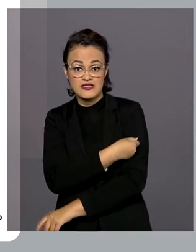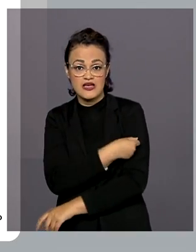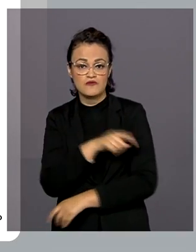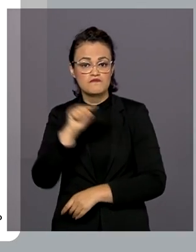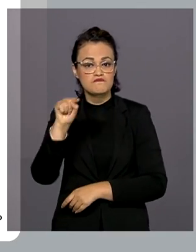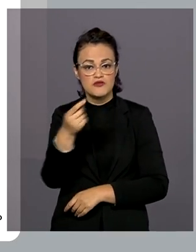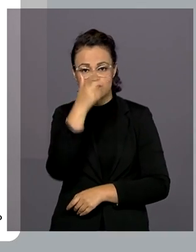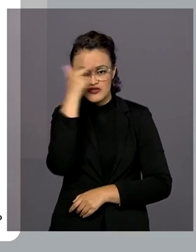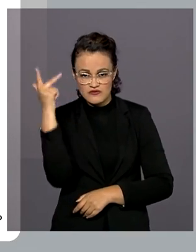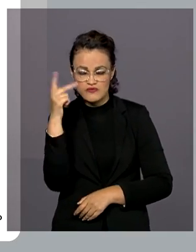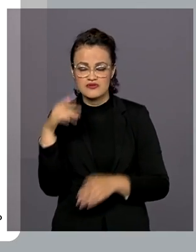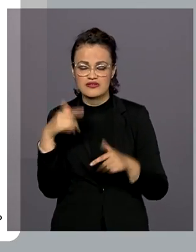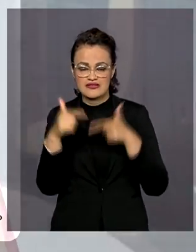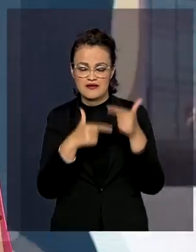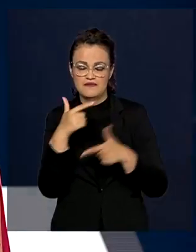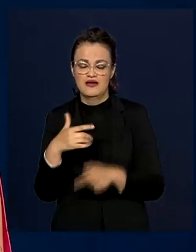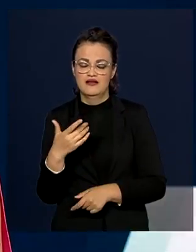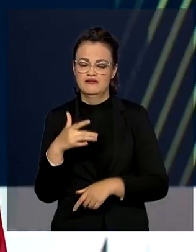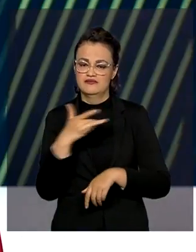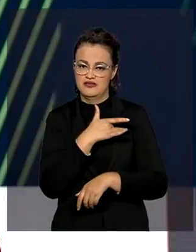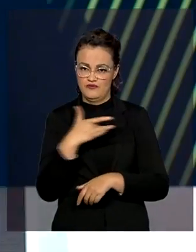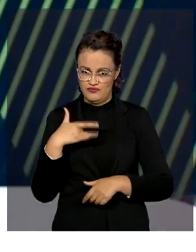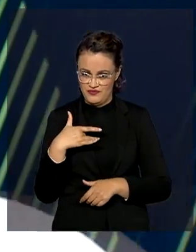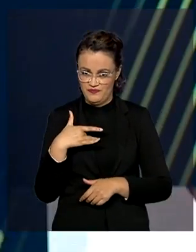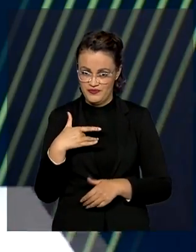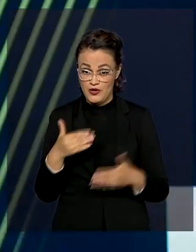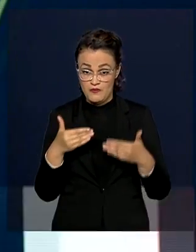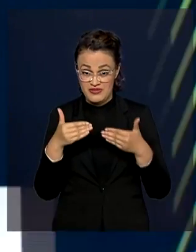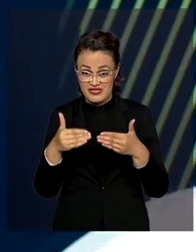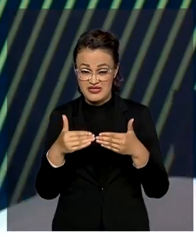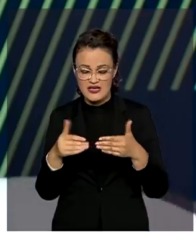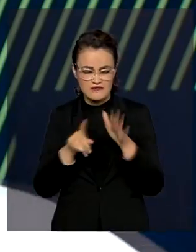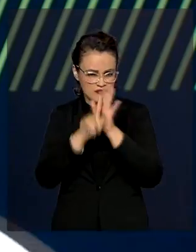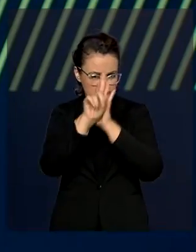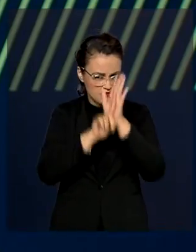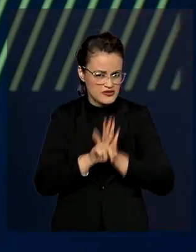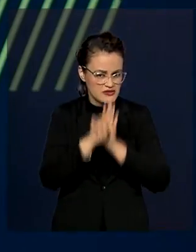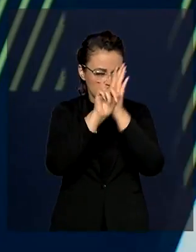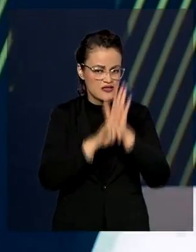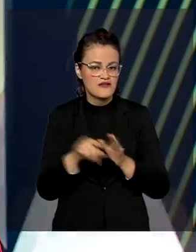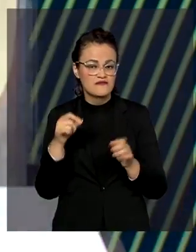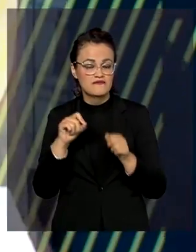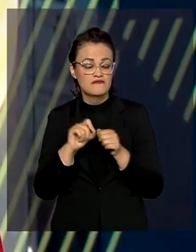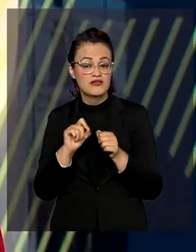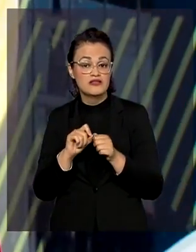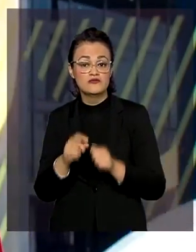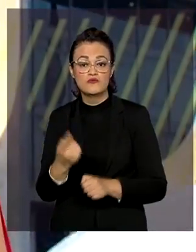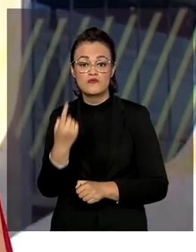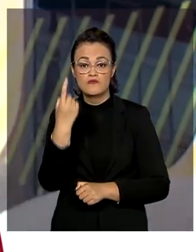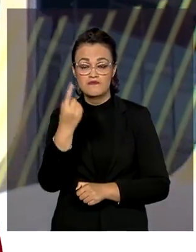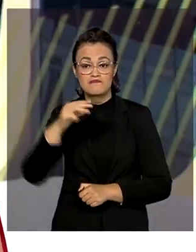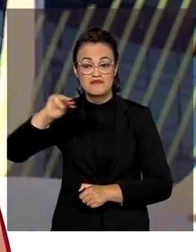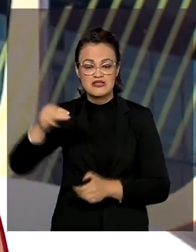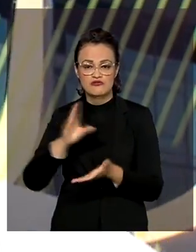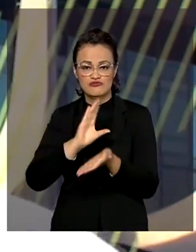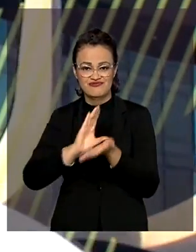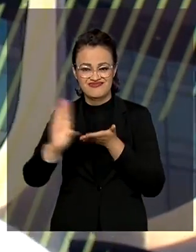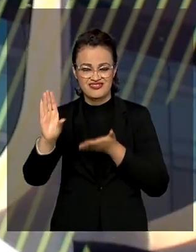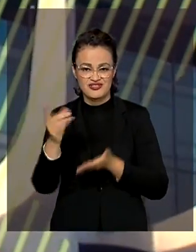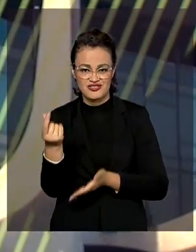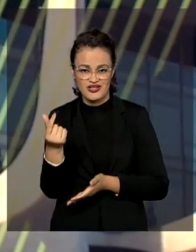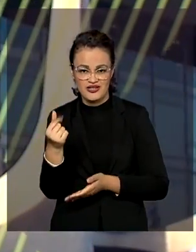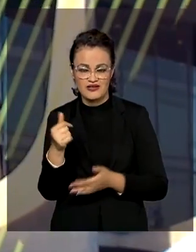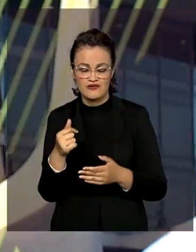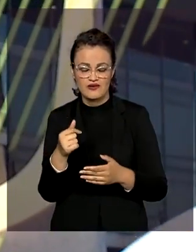mil profissionais da saúde. De acordo com o Ministério, a pesquisa conta com um milhão de reais do Fundo Nacional